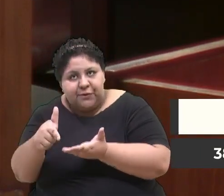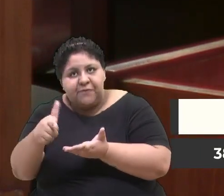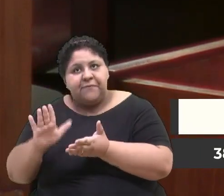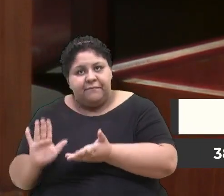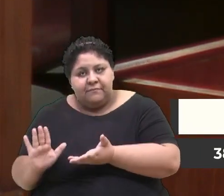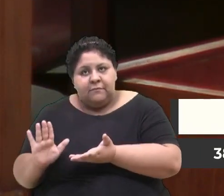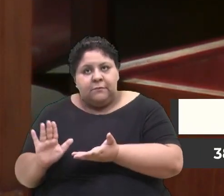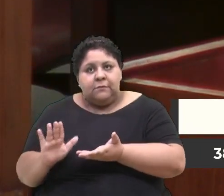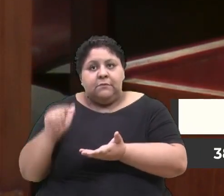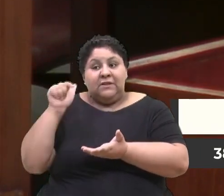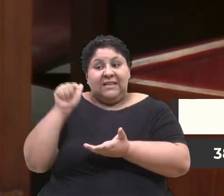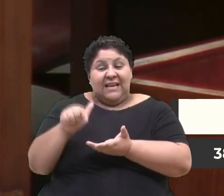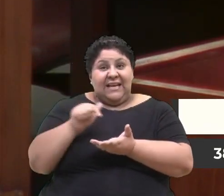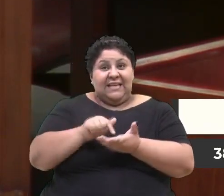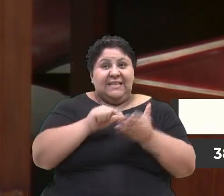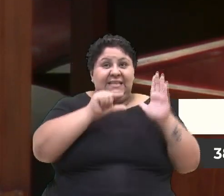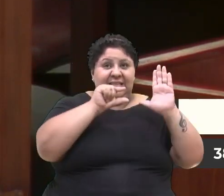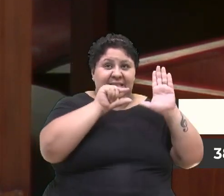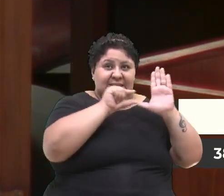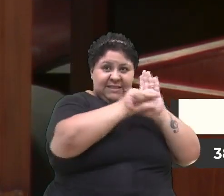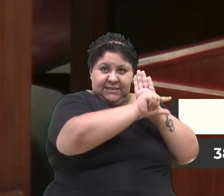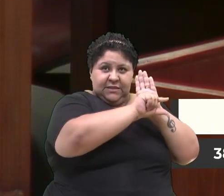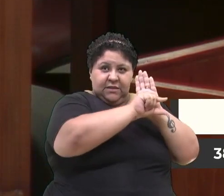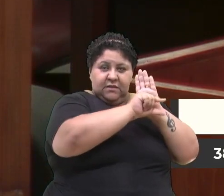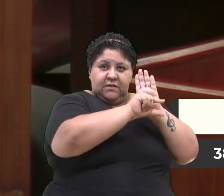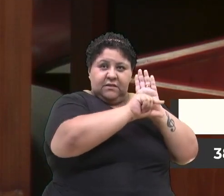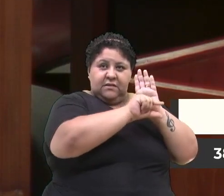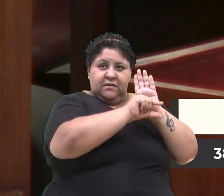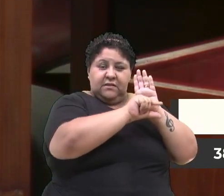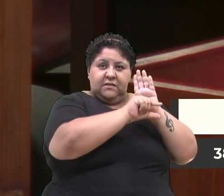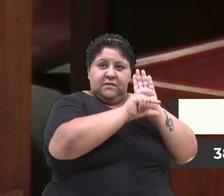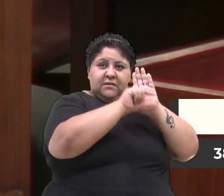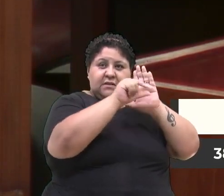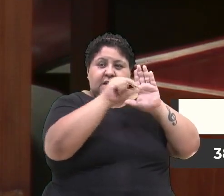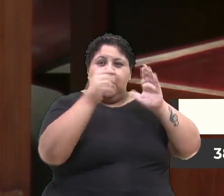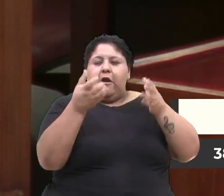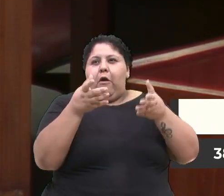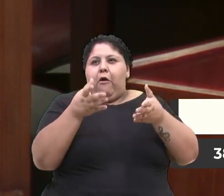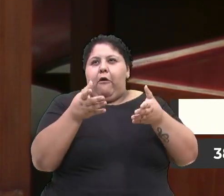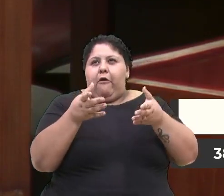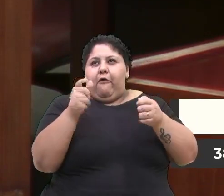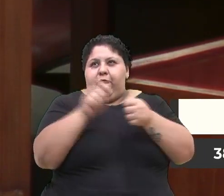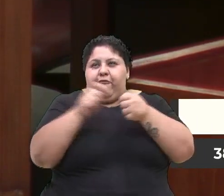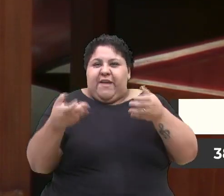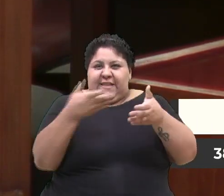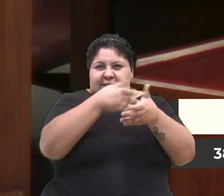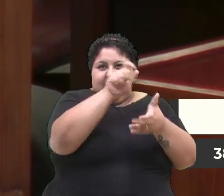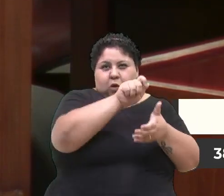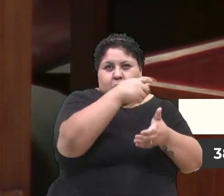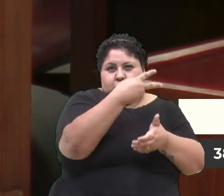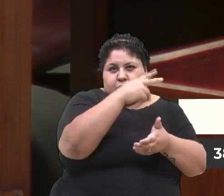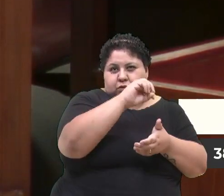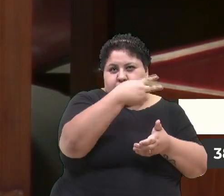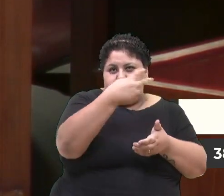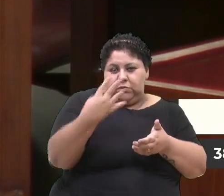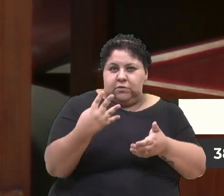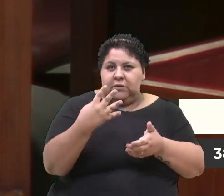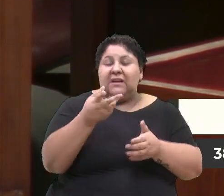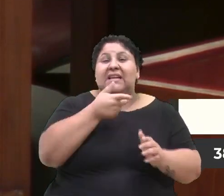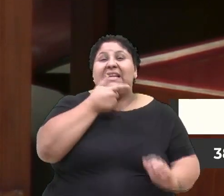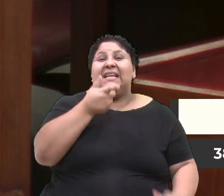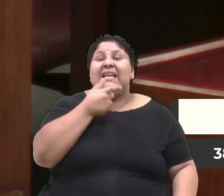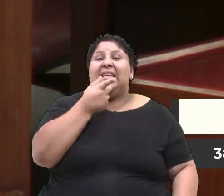essa cláusula, dessa renovação firmada até agosto de 2024, ele diz que com